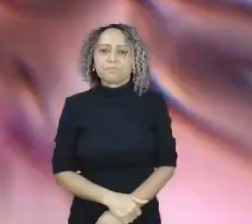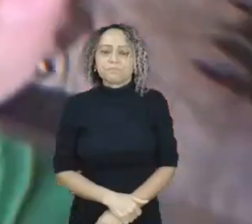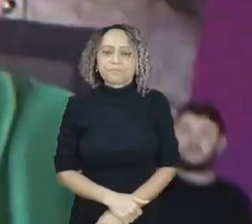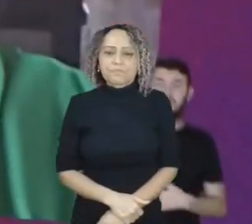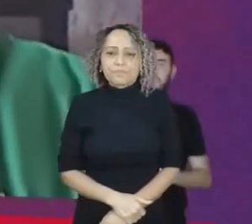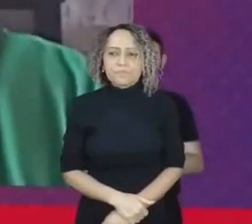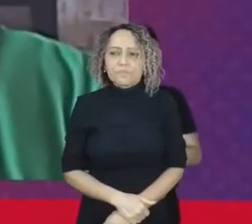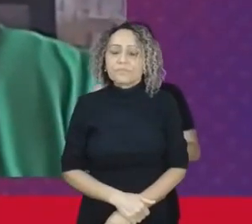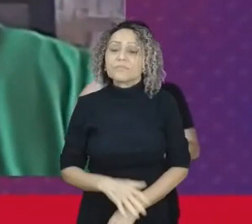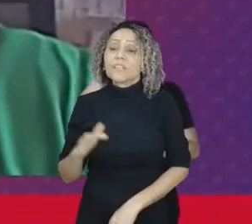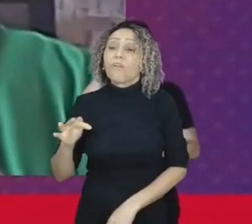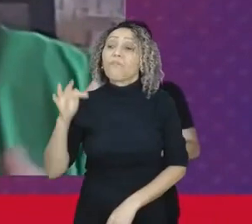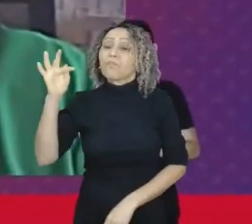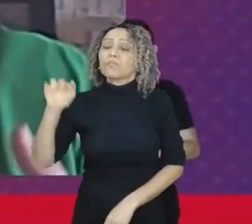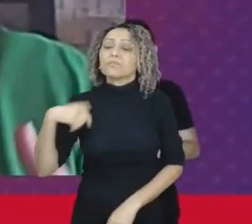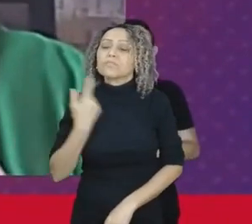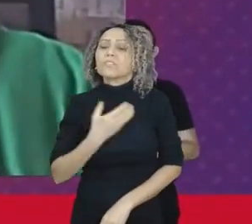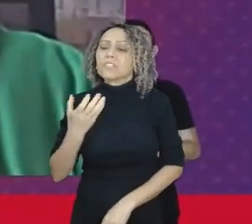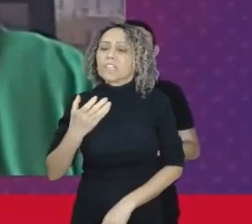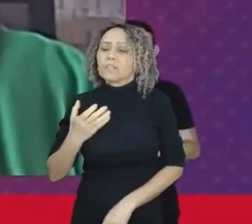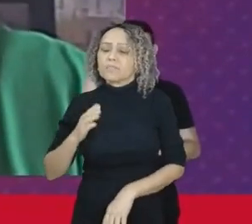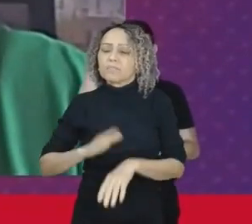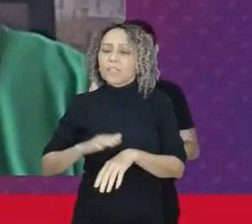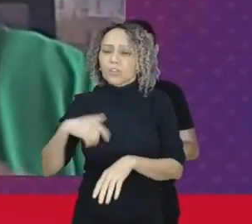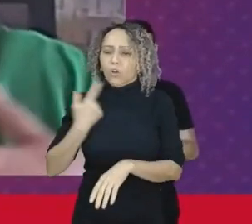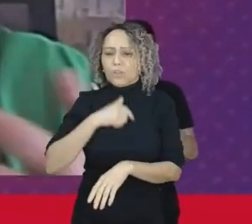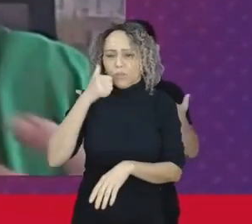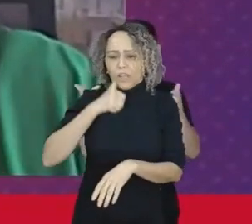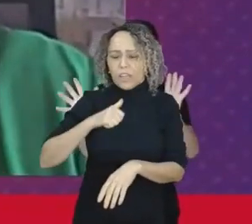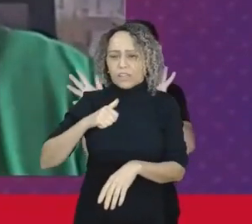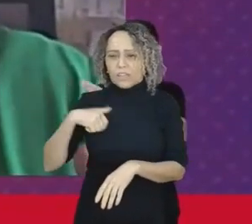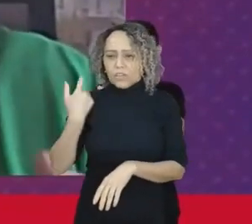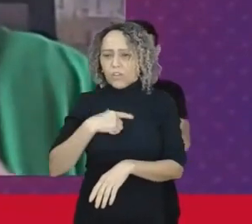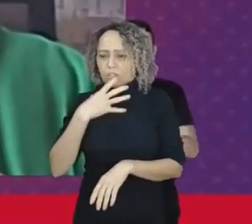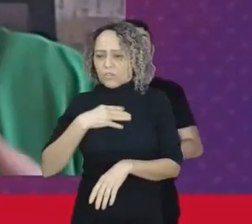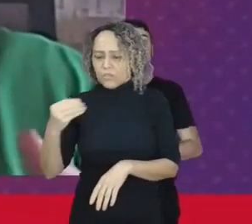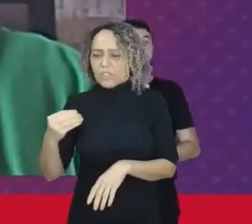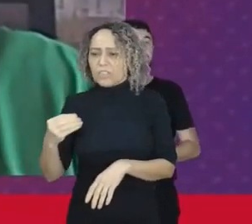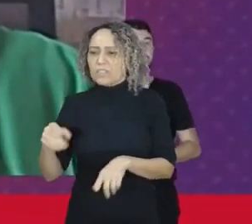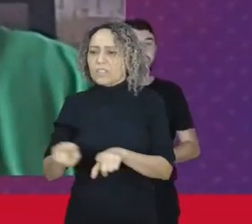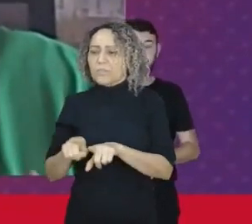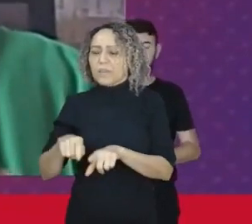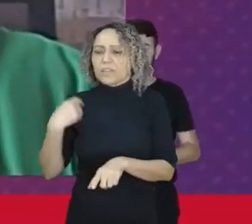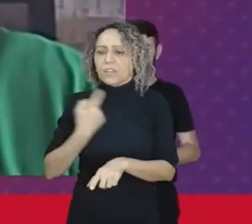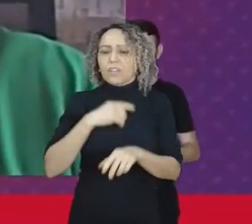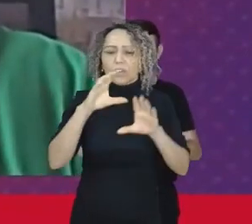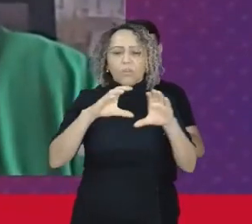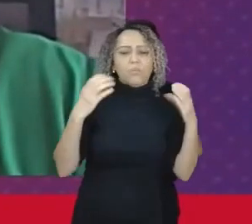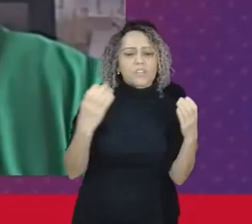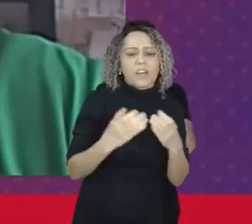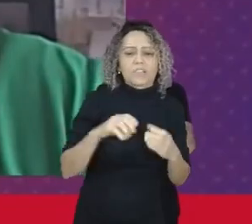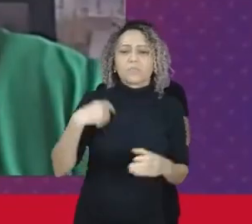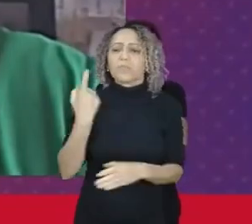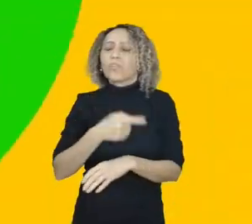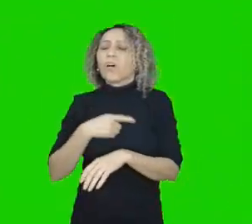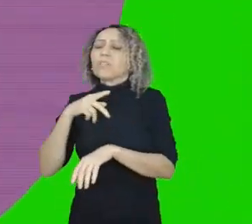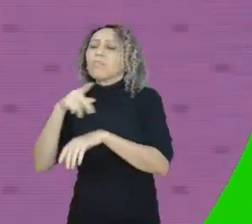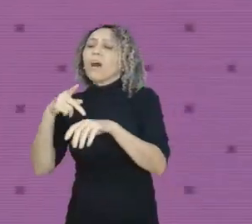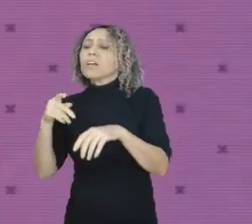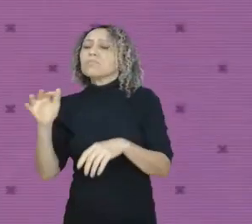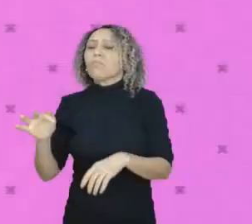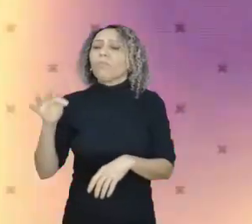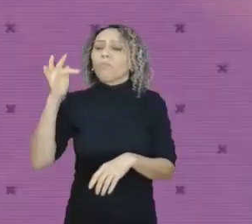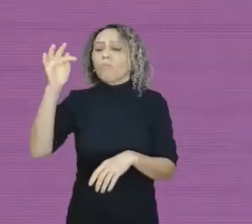que futuro nós queremos para nós mulheres para os nossos filhos para as nossas comunidades para o nosso país